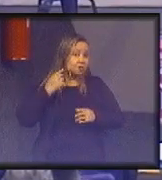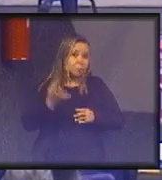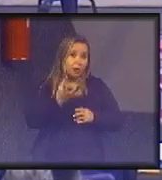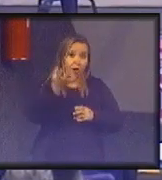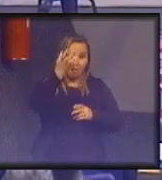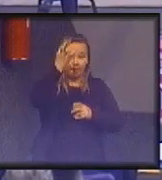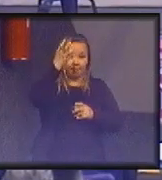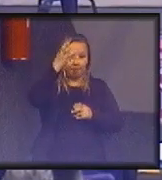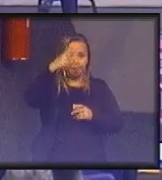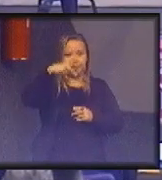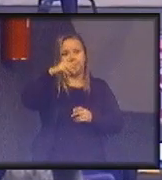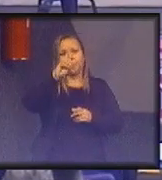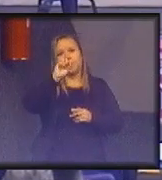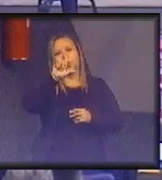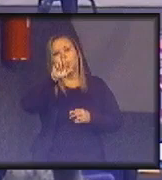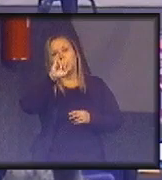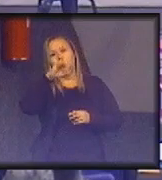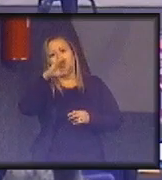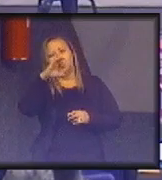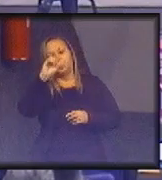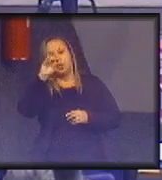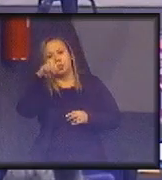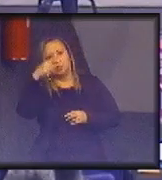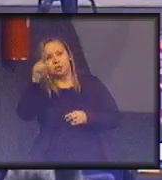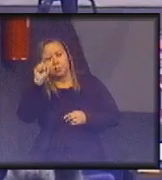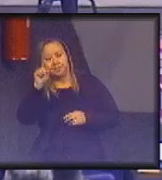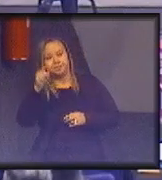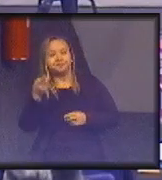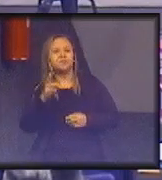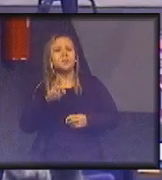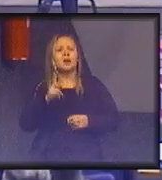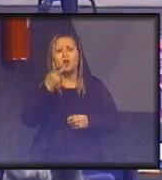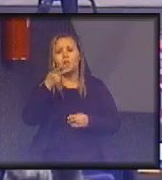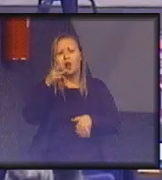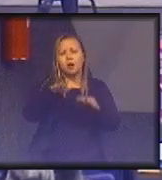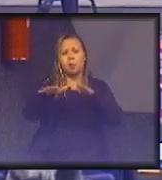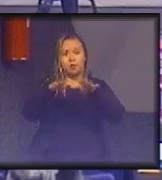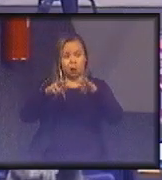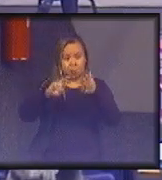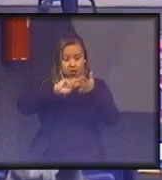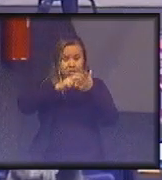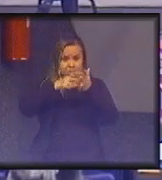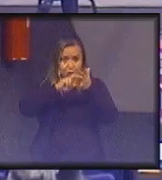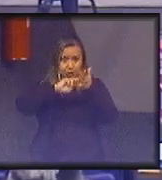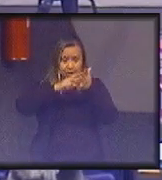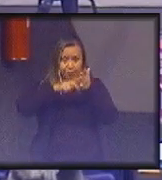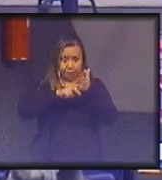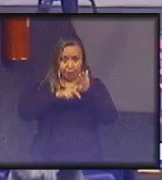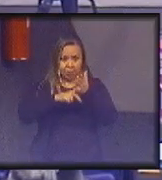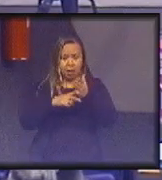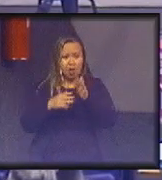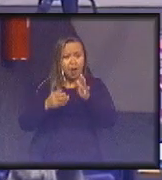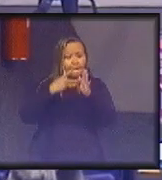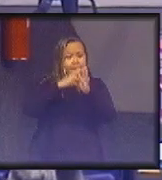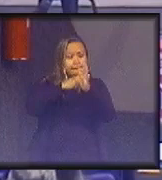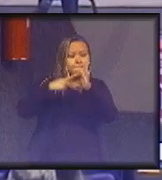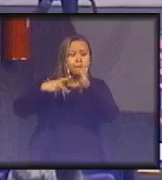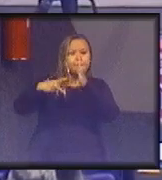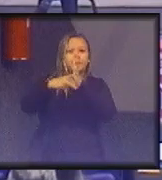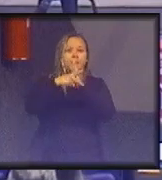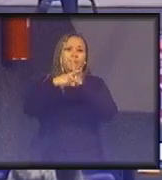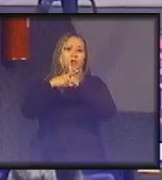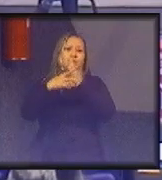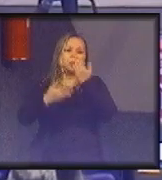quando eu falo priorizar mobilidade, significa priorizar toda a cadeia